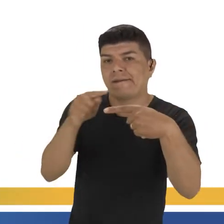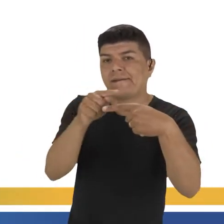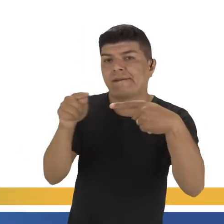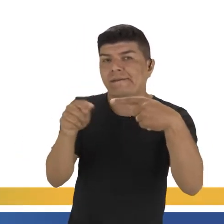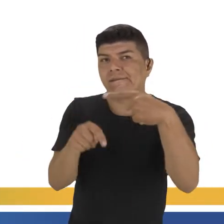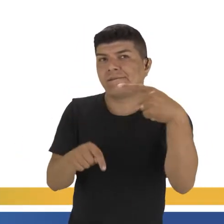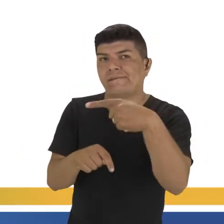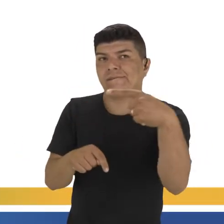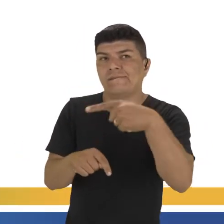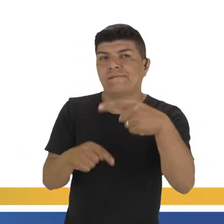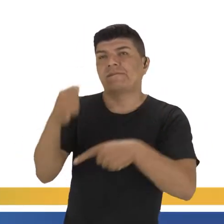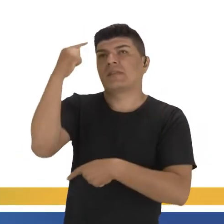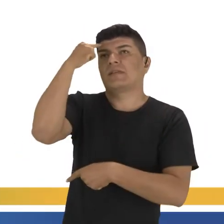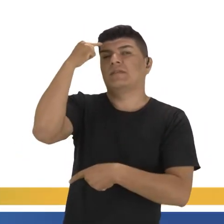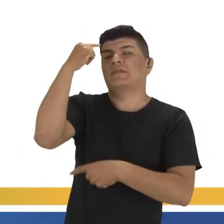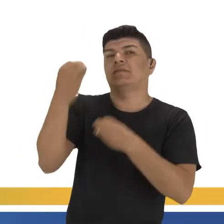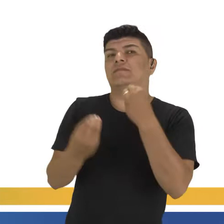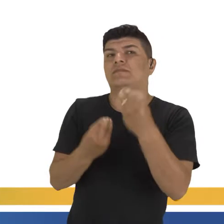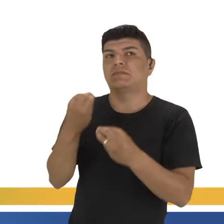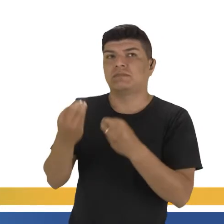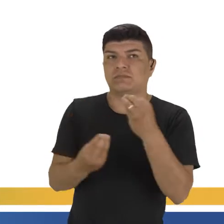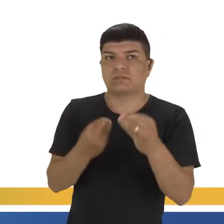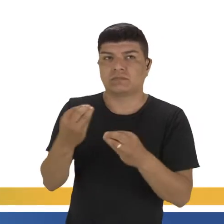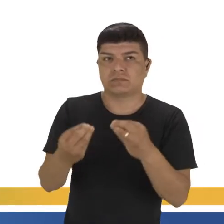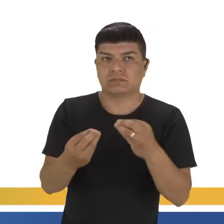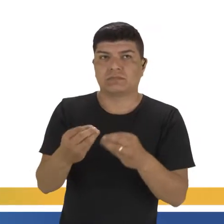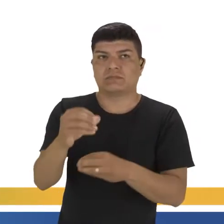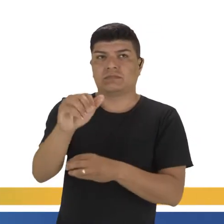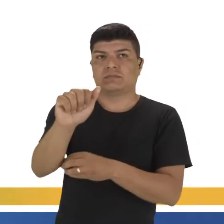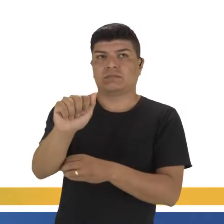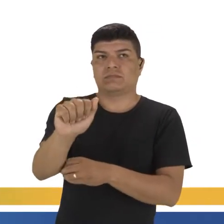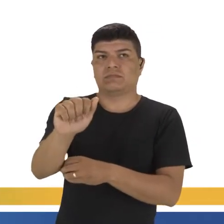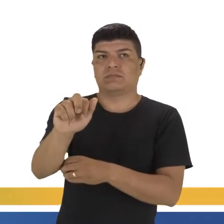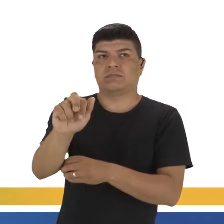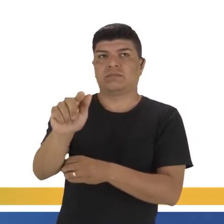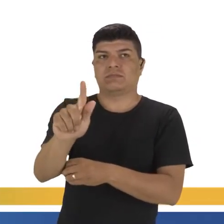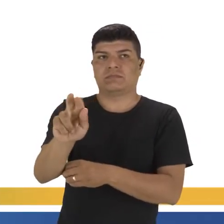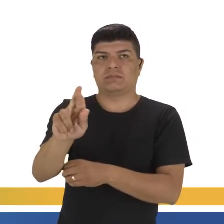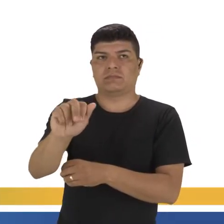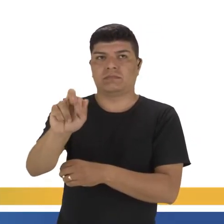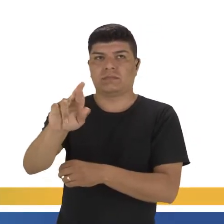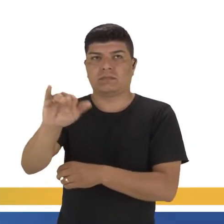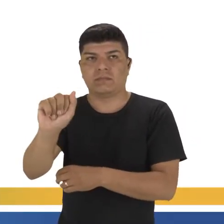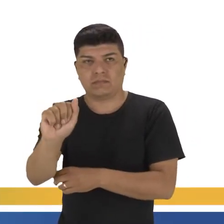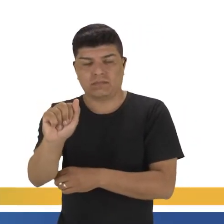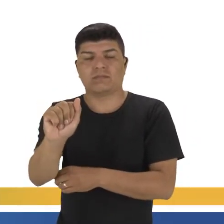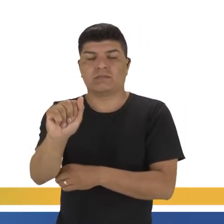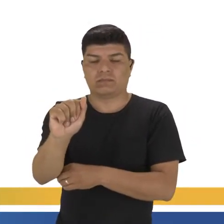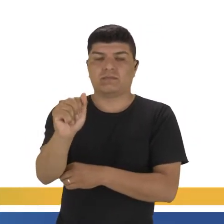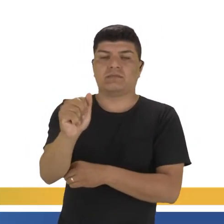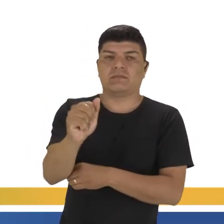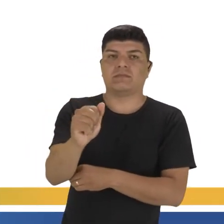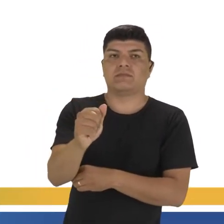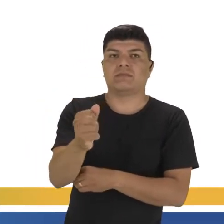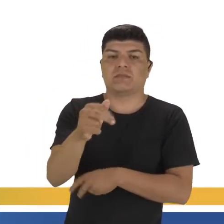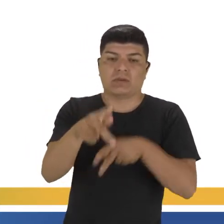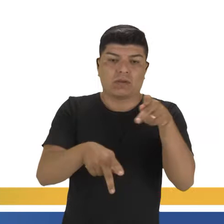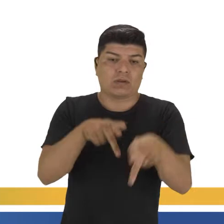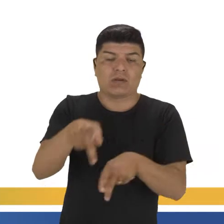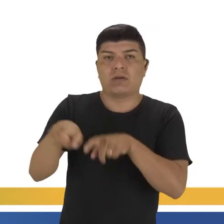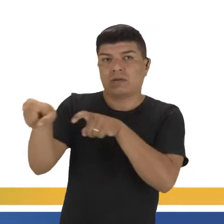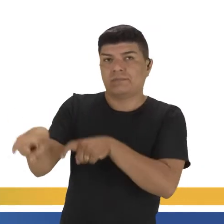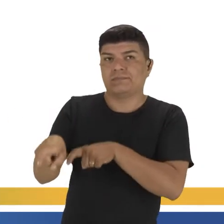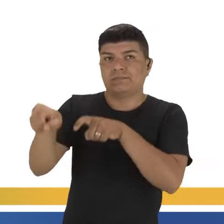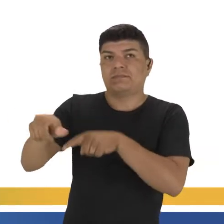como foi constituído o pensamento desses Mensheviks. Nós temos aí a questão agrária, né? Que é a população do